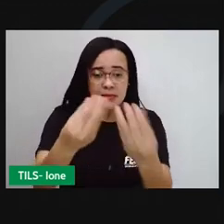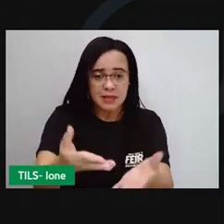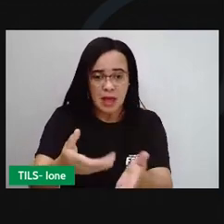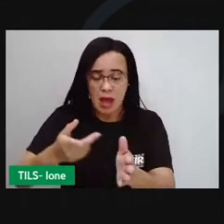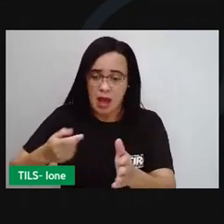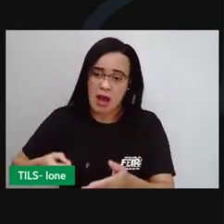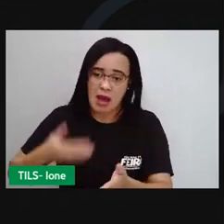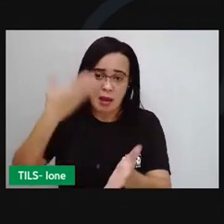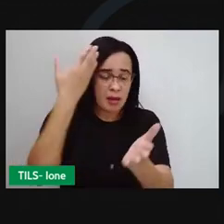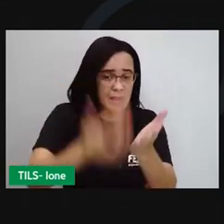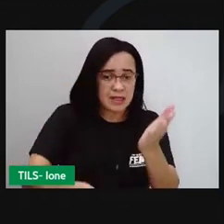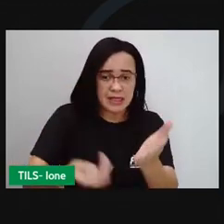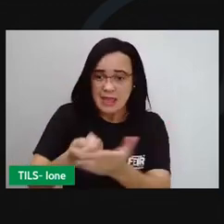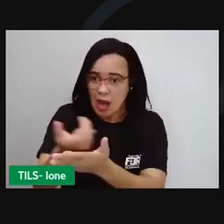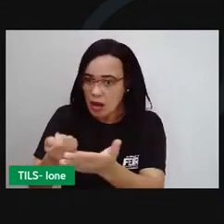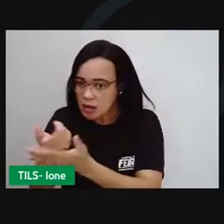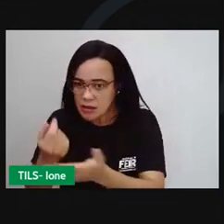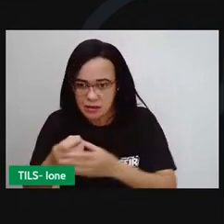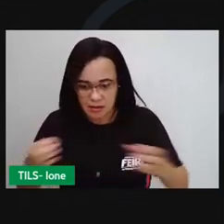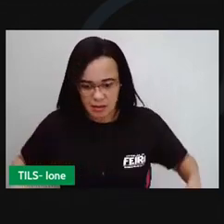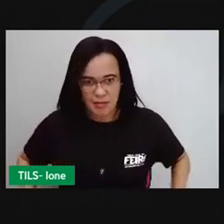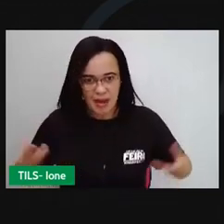ou a mais.